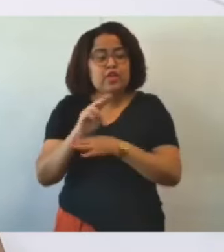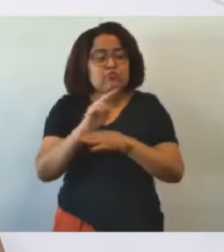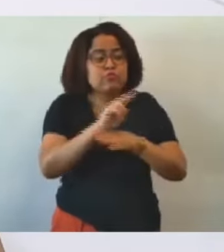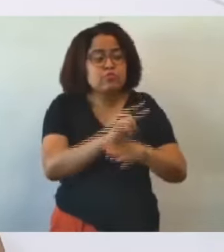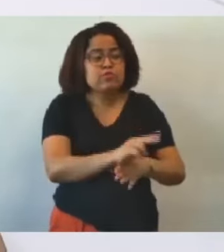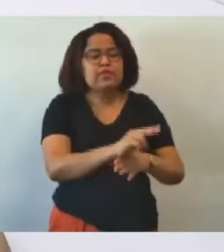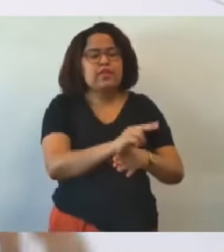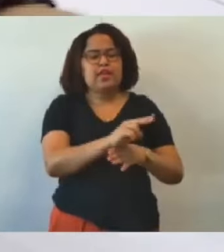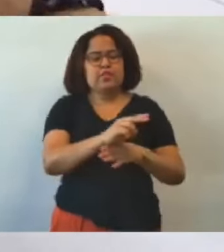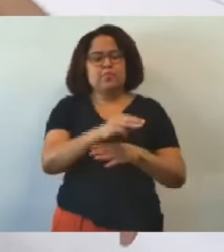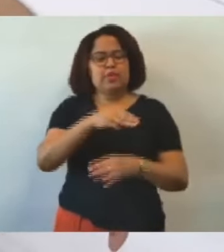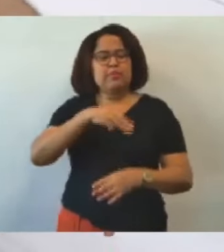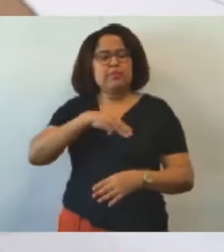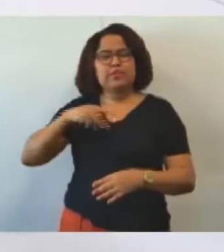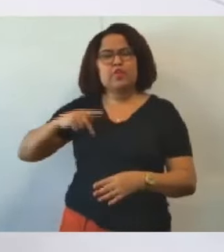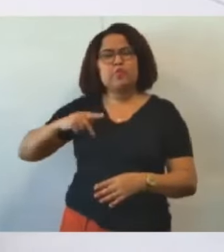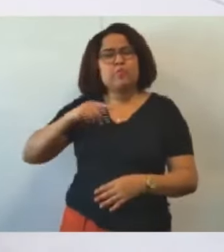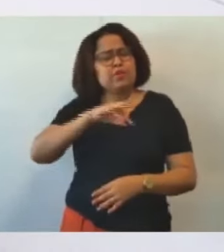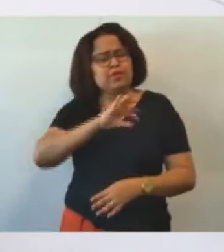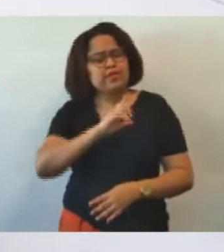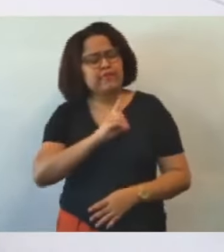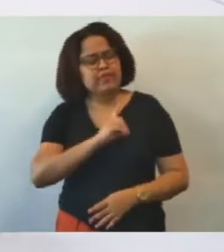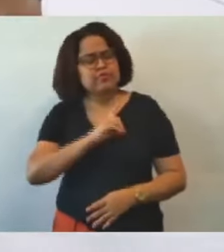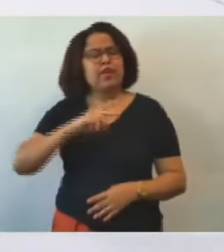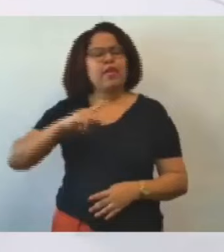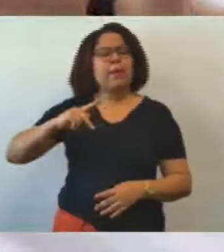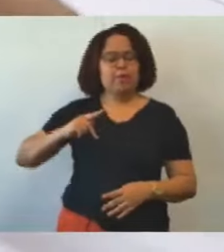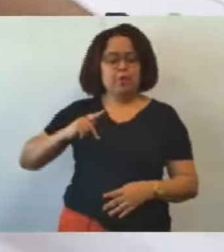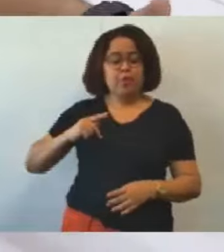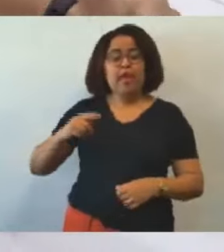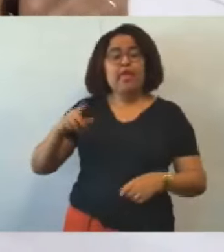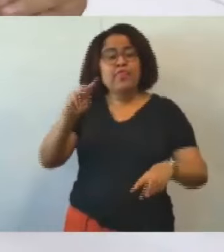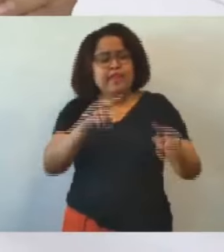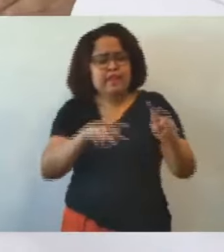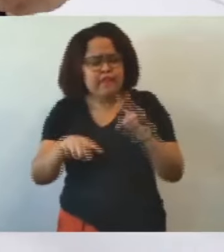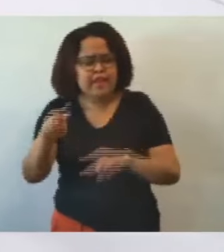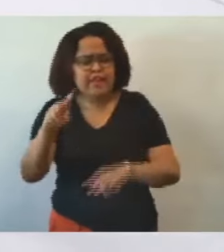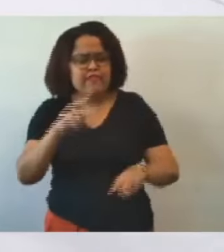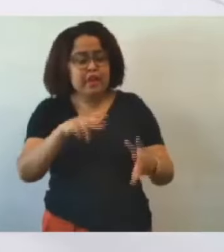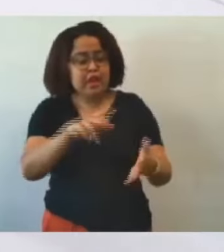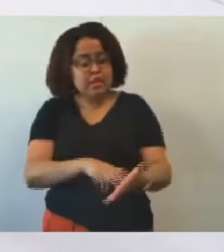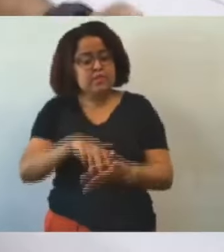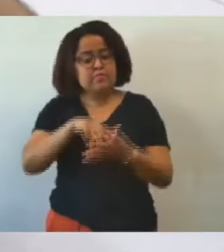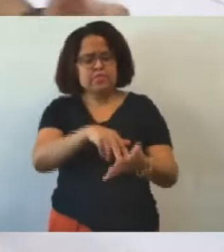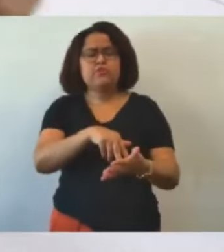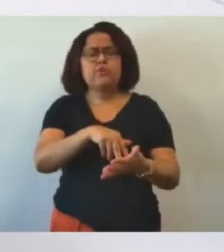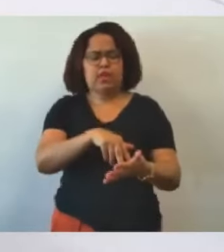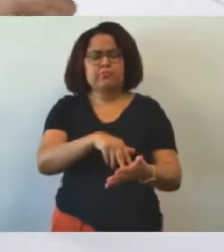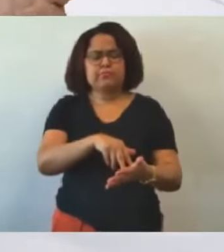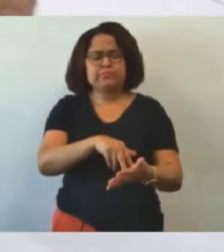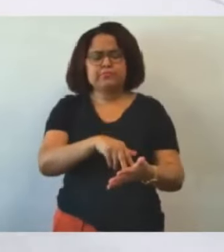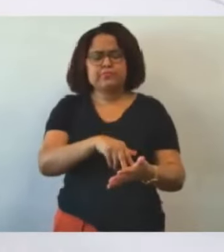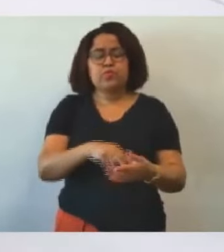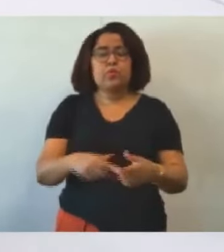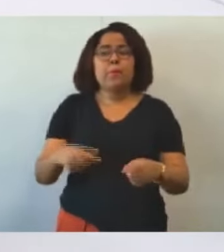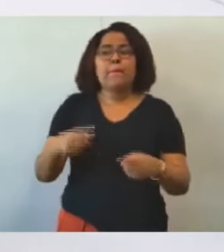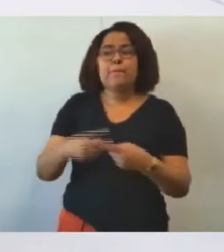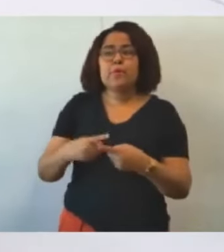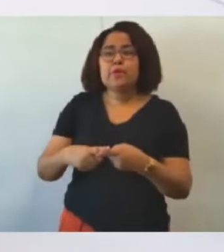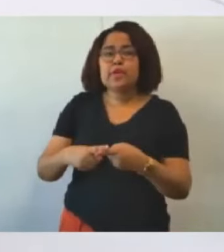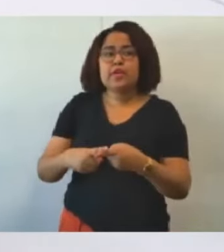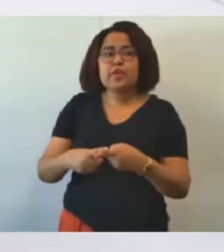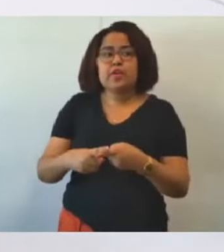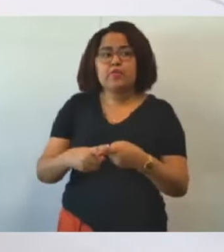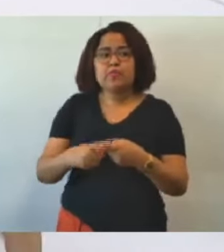Pública então eles tem que ter acesso a isso verificar e tomar uma postura ou seja para que não haja prevaricação por